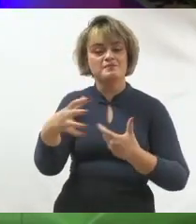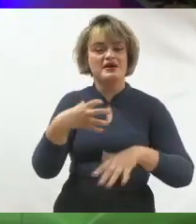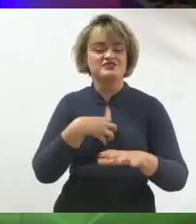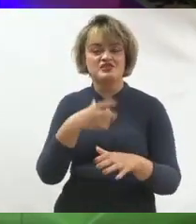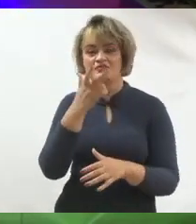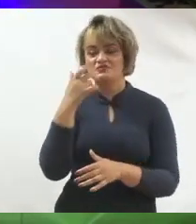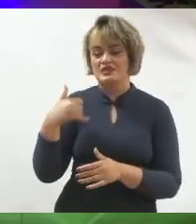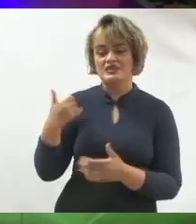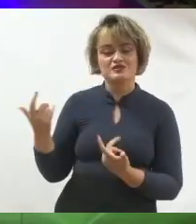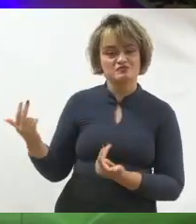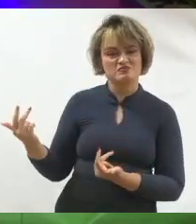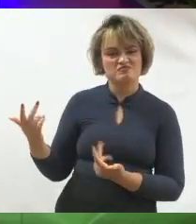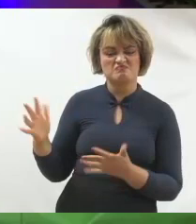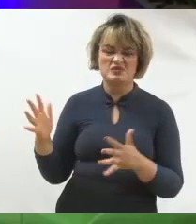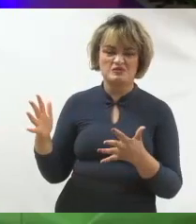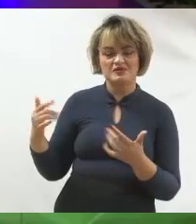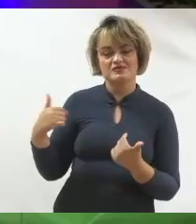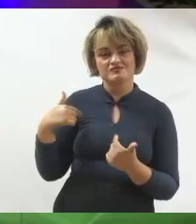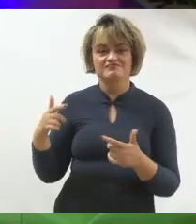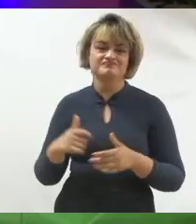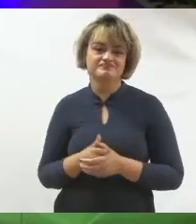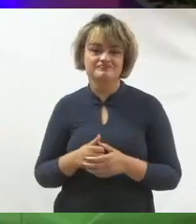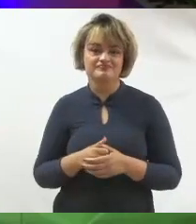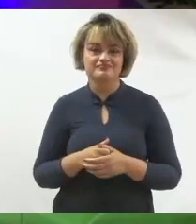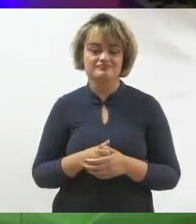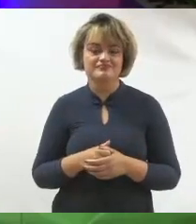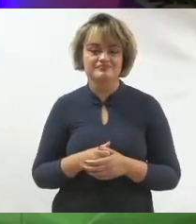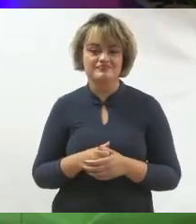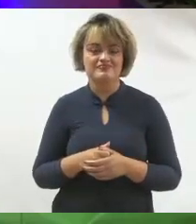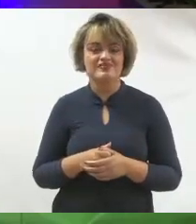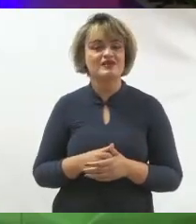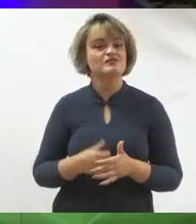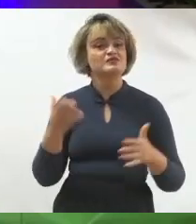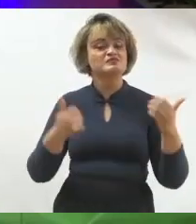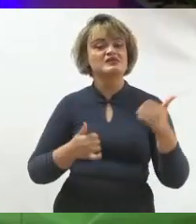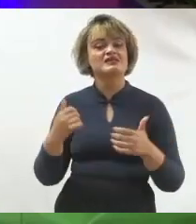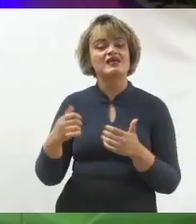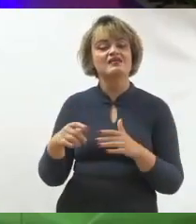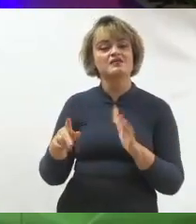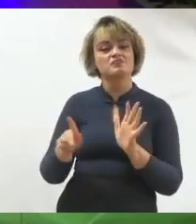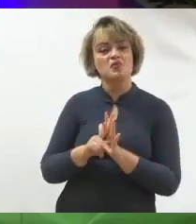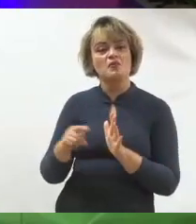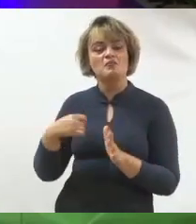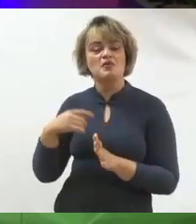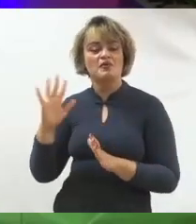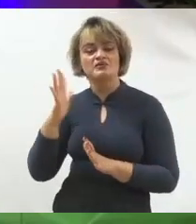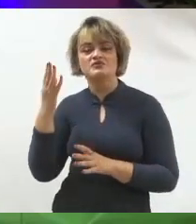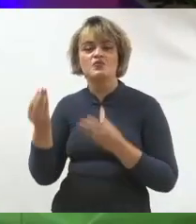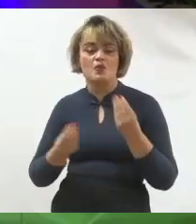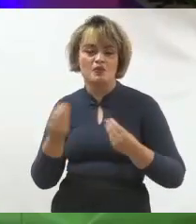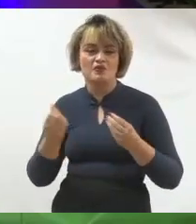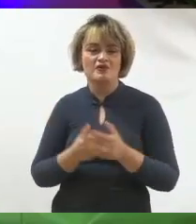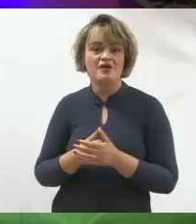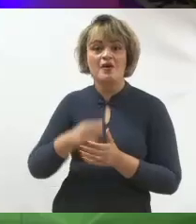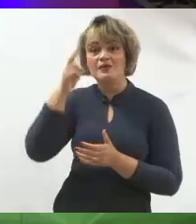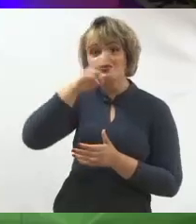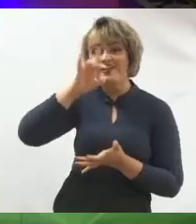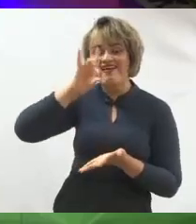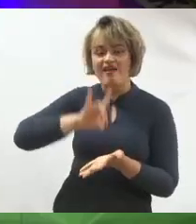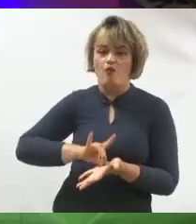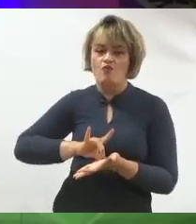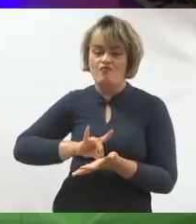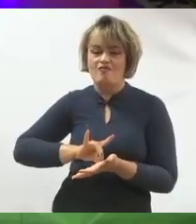menos a minha idade. Às vezes, esse é o meu público-alvo, porque eu contei uma coisa muito específica da época. Eu usei uma história real.